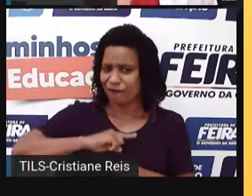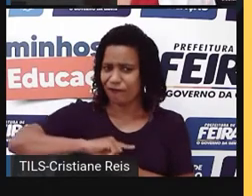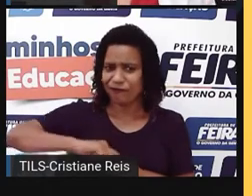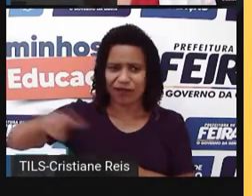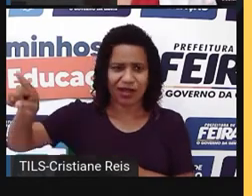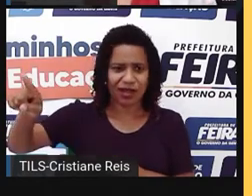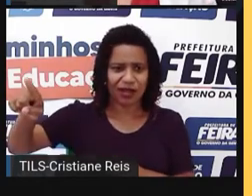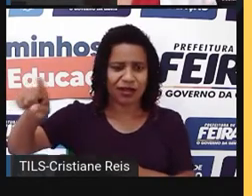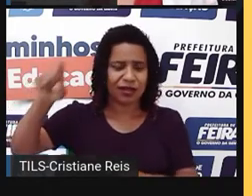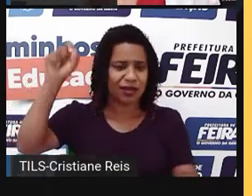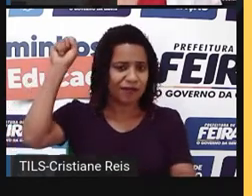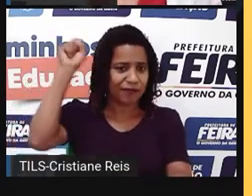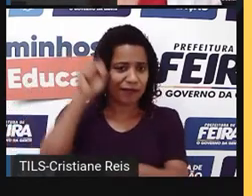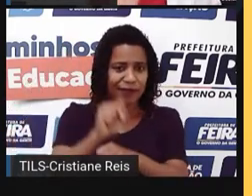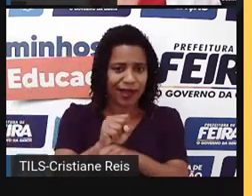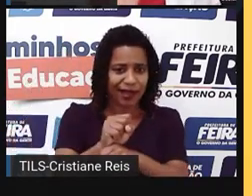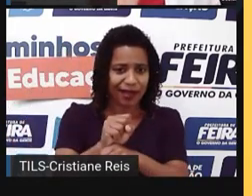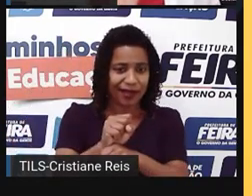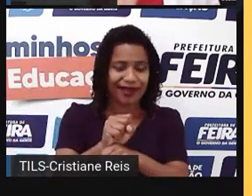Pare com isto.